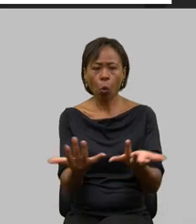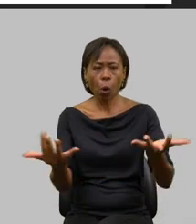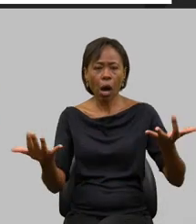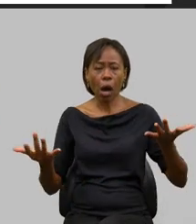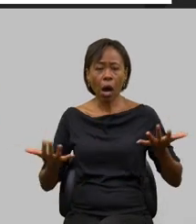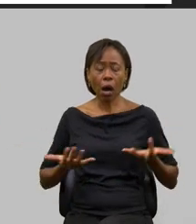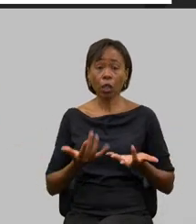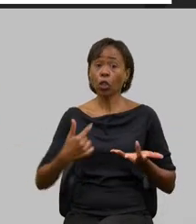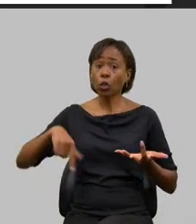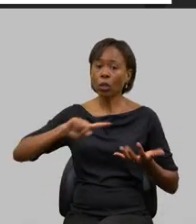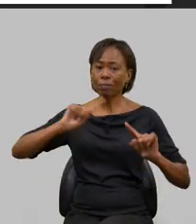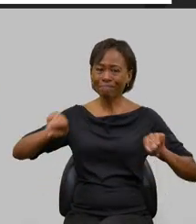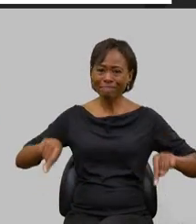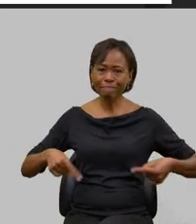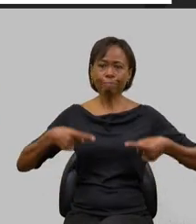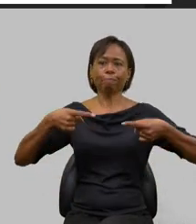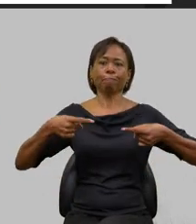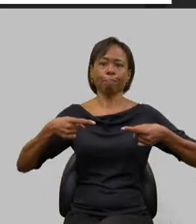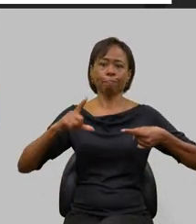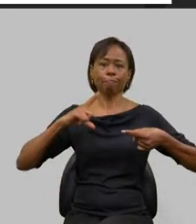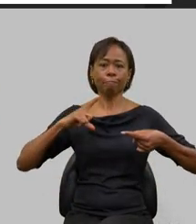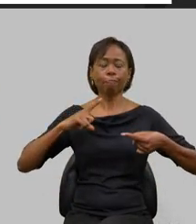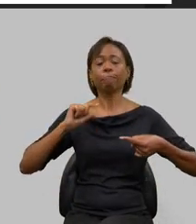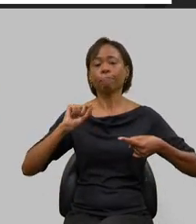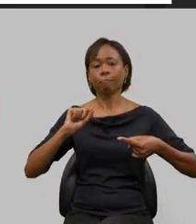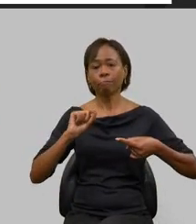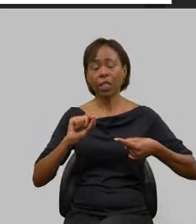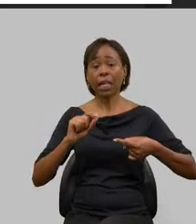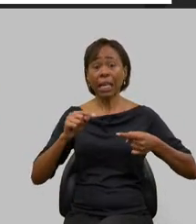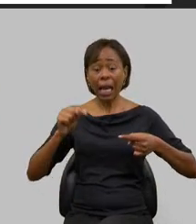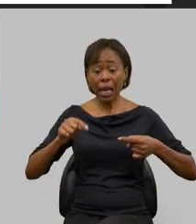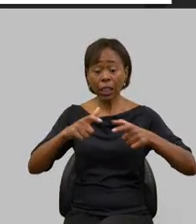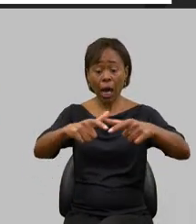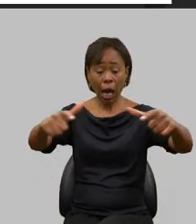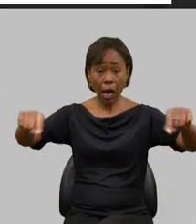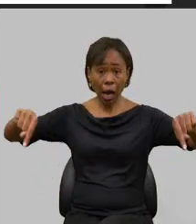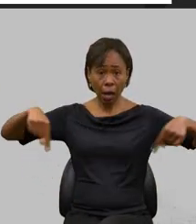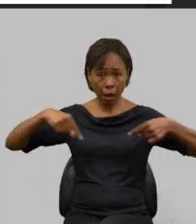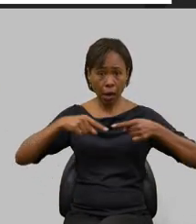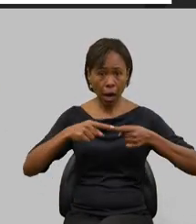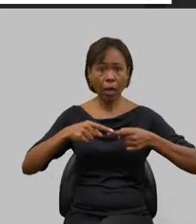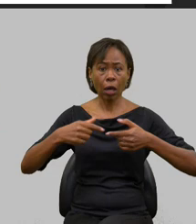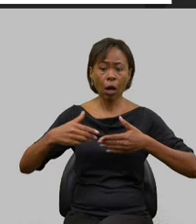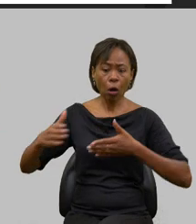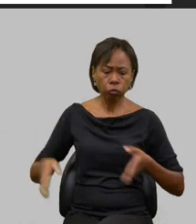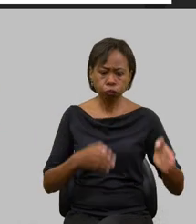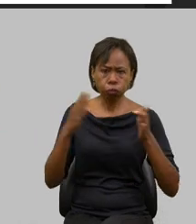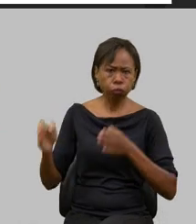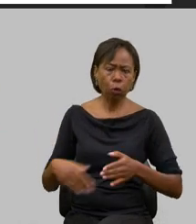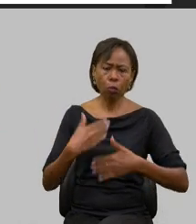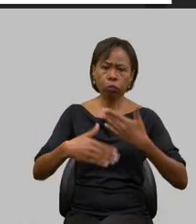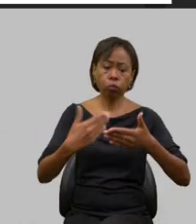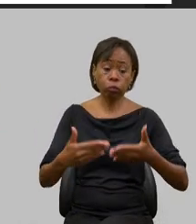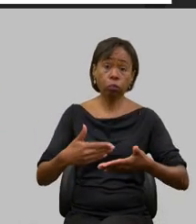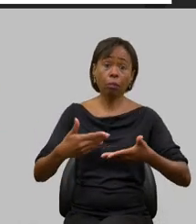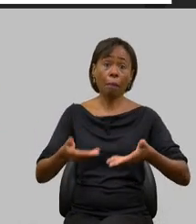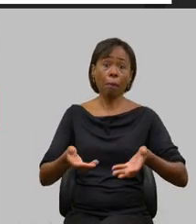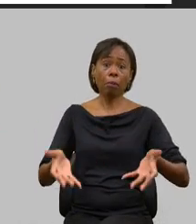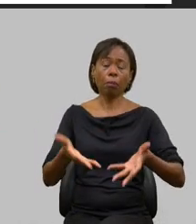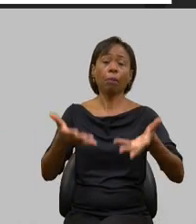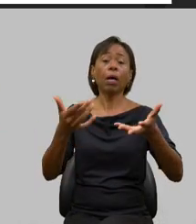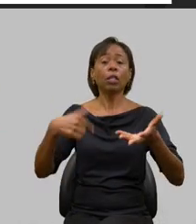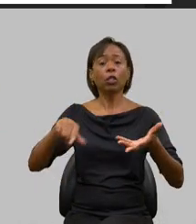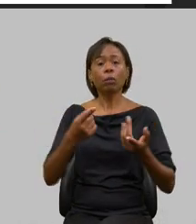nosso realmente é colocar essa área para produzir e nós fizemos uma parceria com a